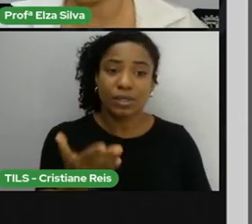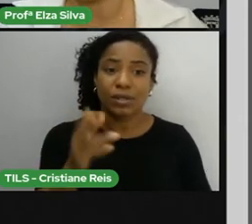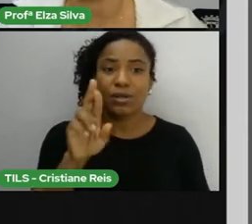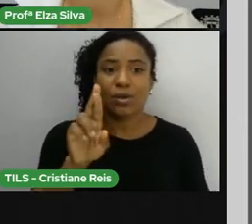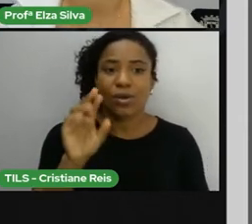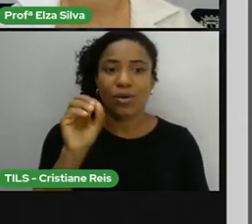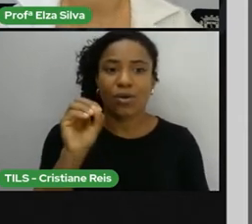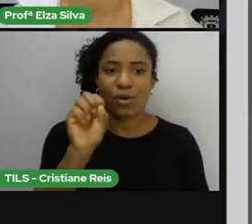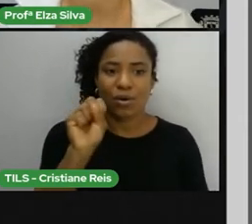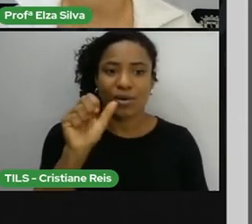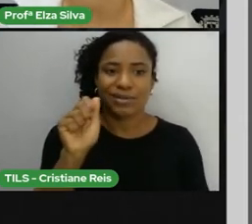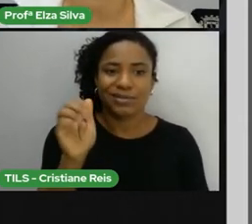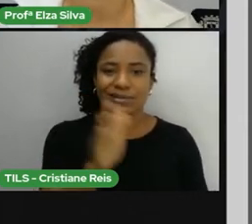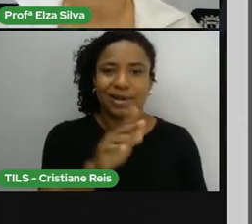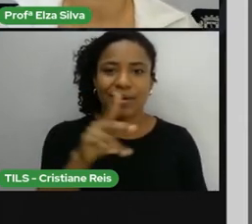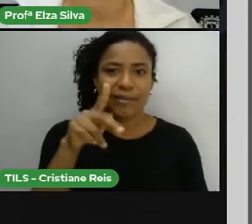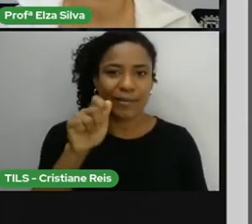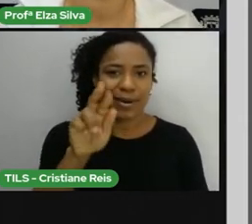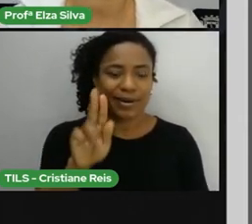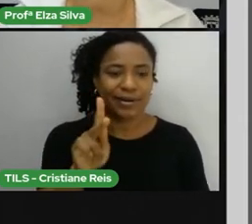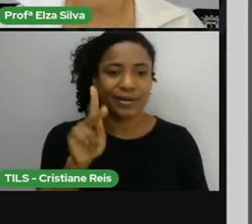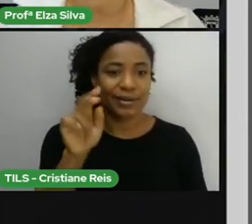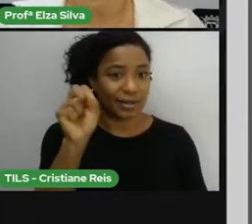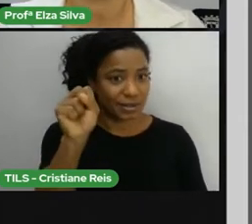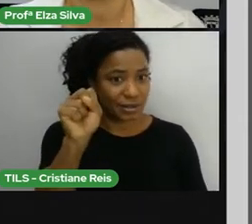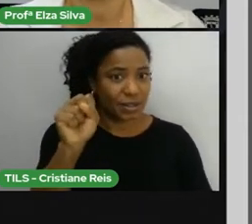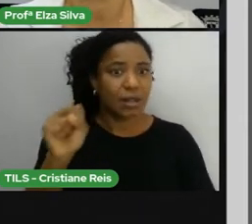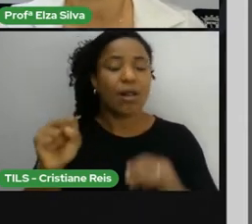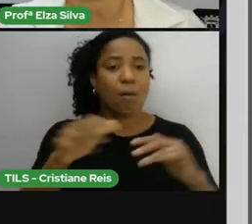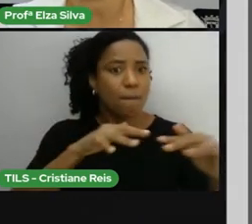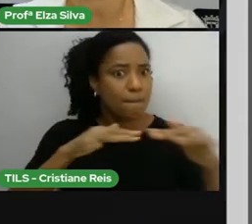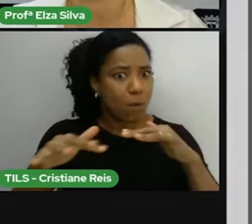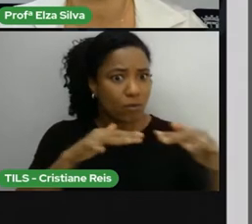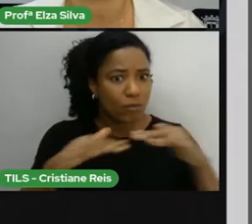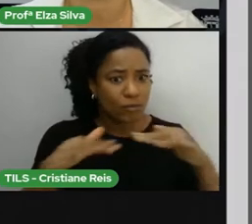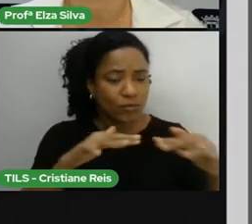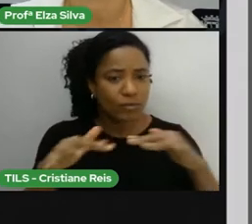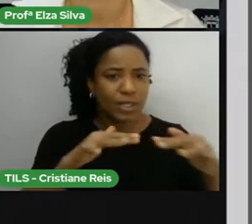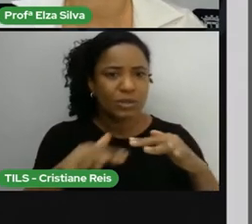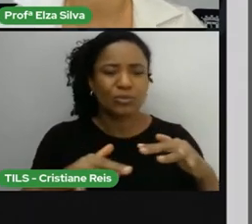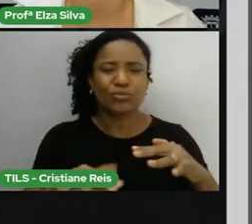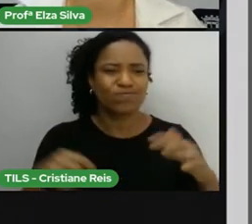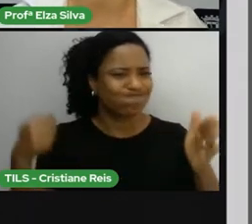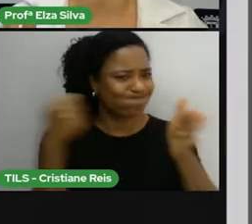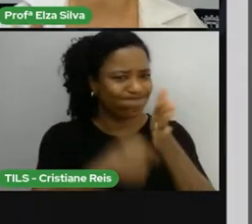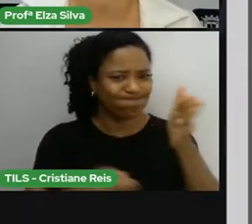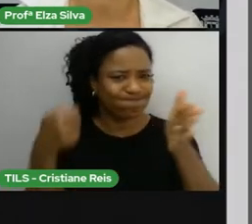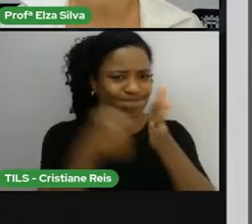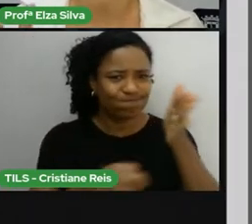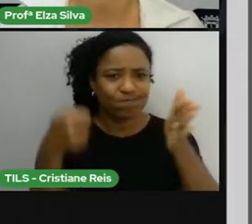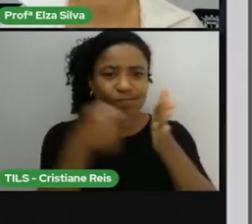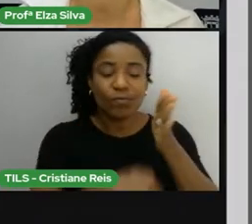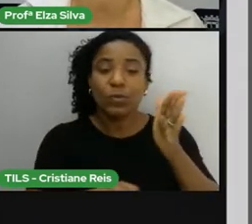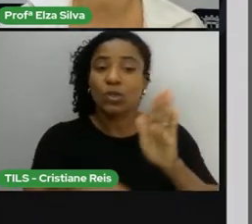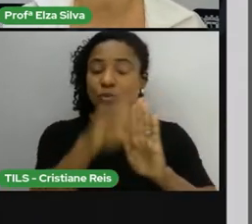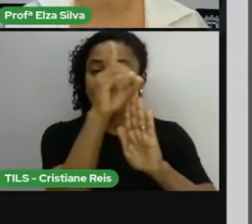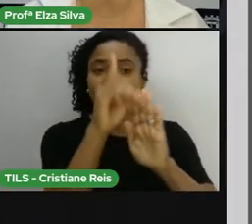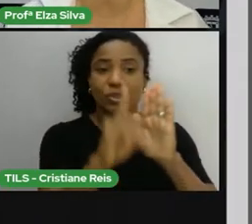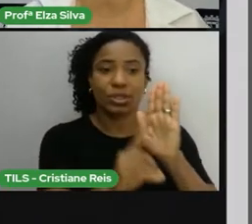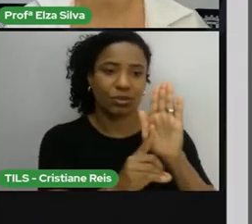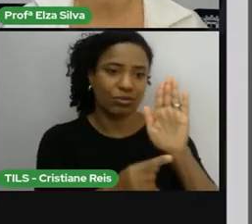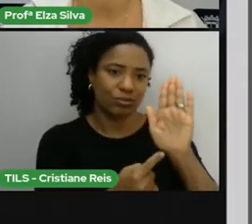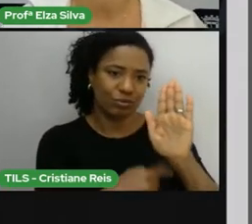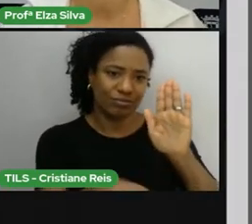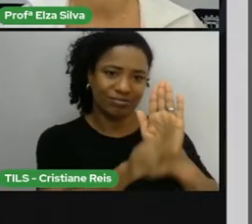para o início dos movimentos que deram início à luta pelos direitos civis dos negros norte